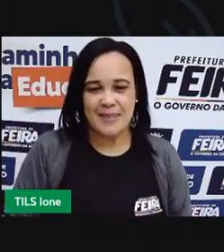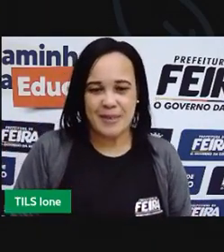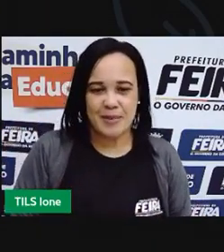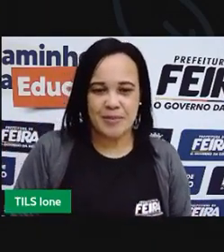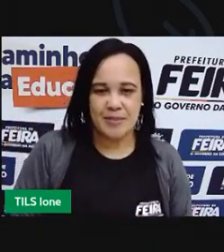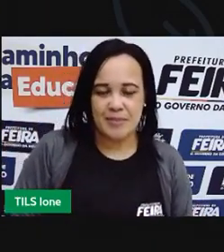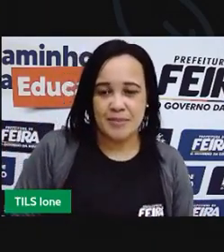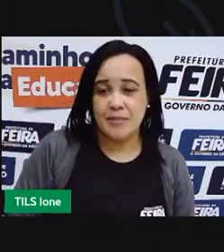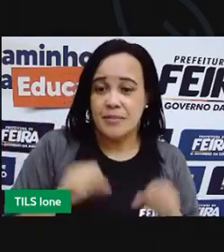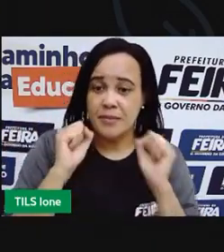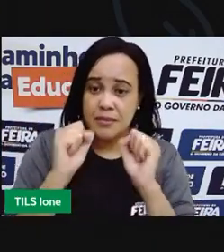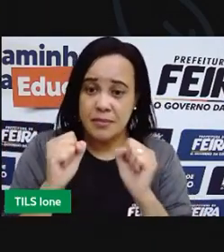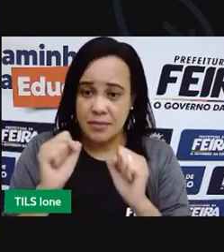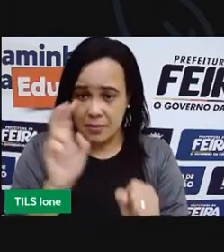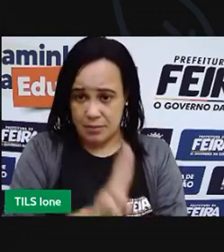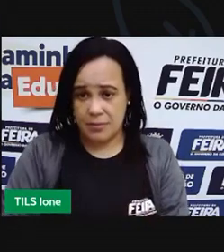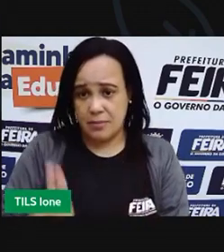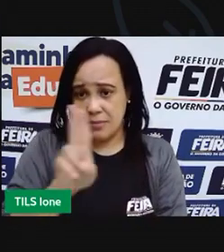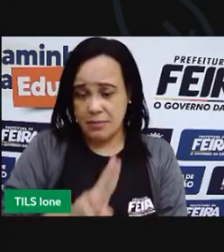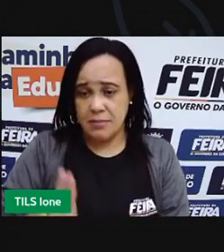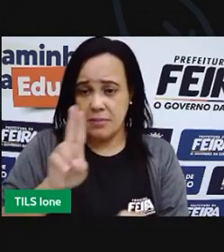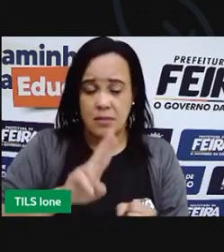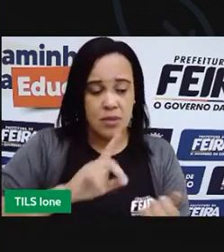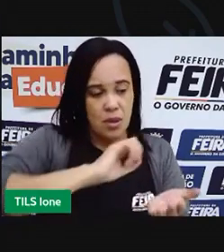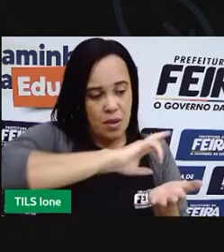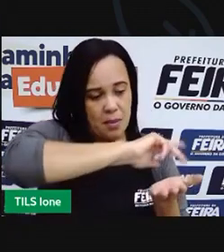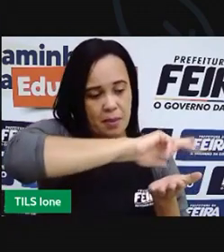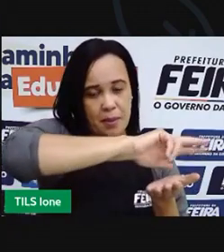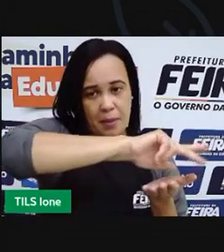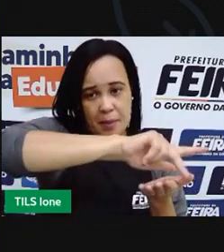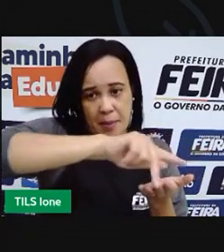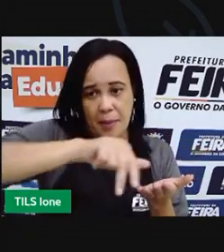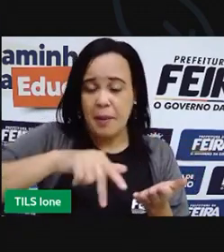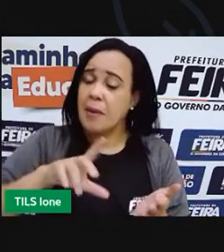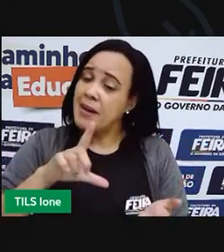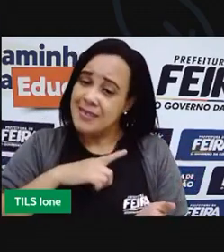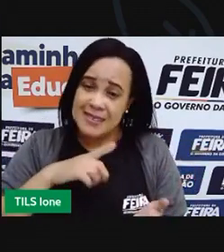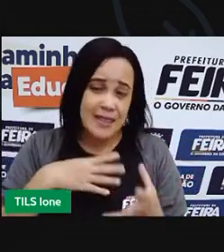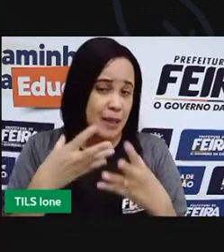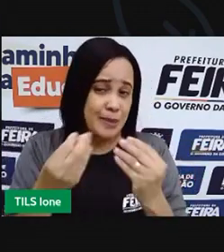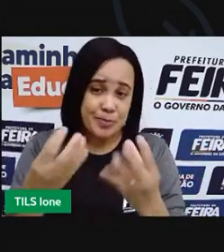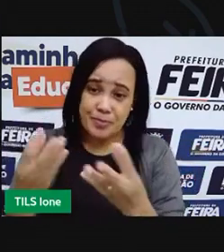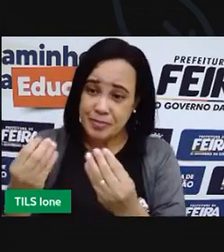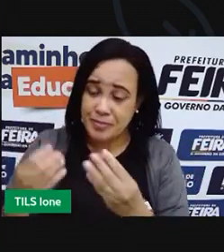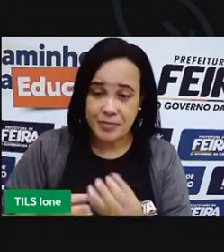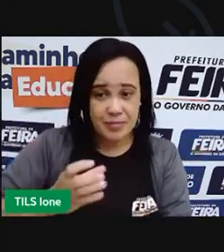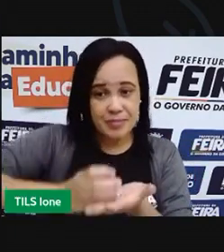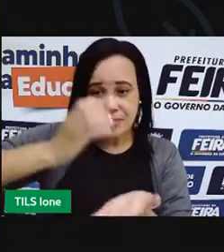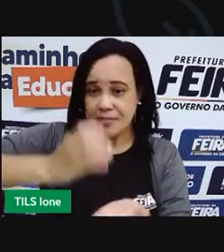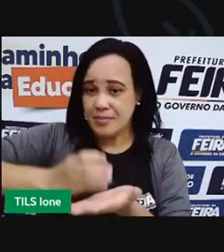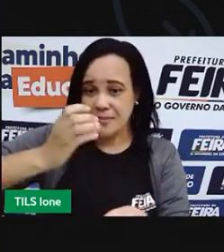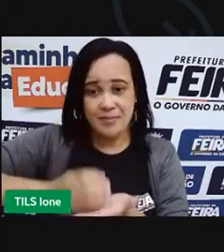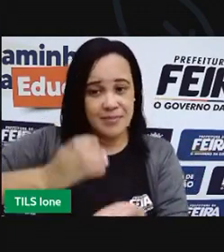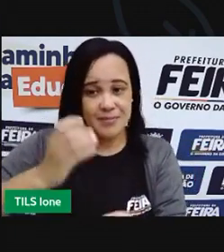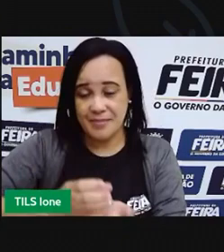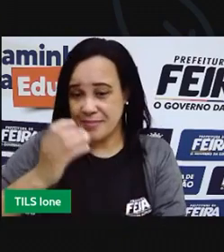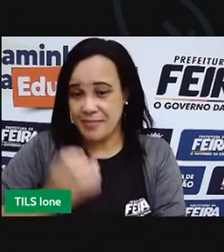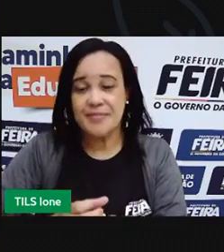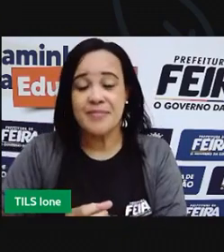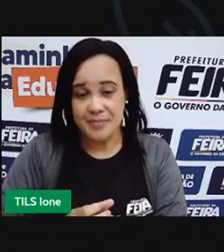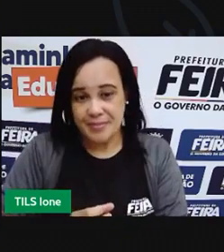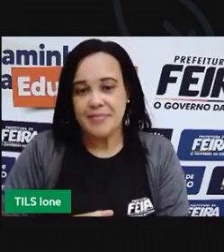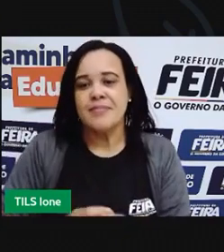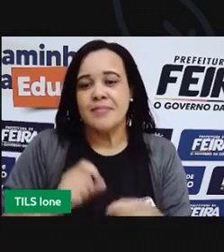podem usar outros objetos metafóricos, como um copo descartável. E aí, como a gente está falando de três